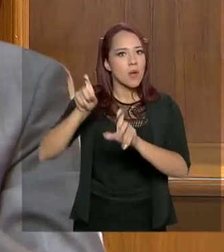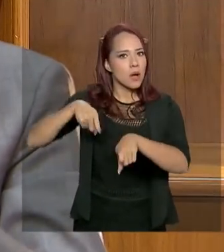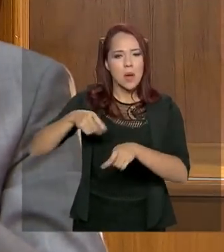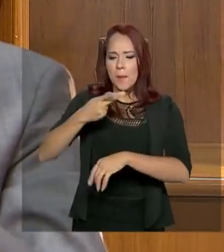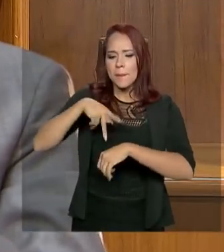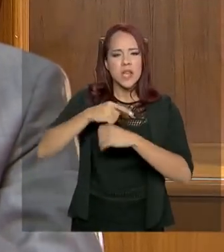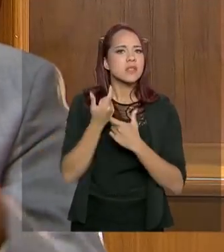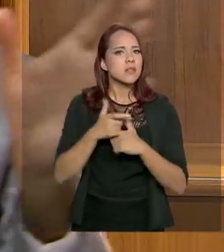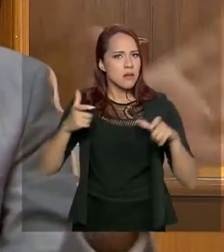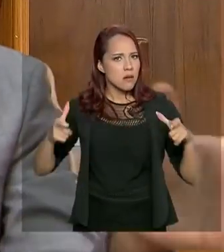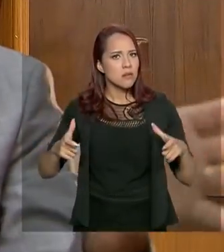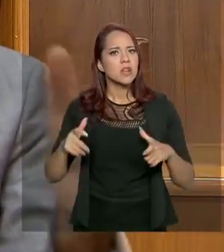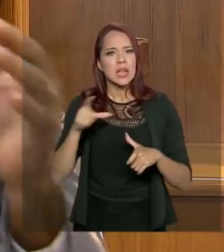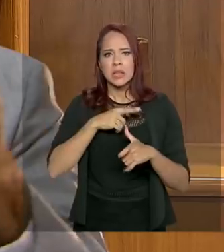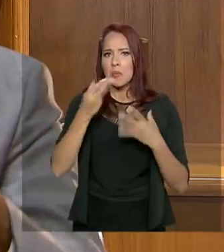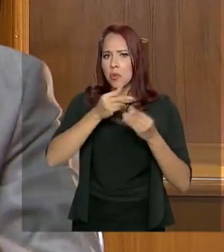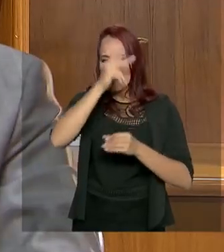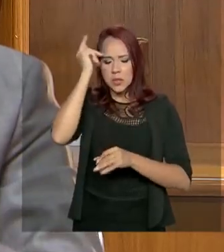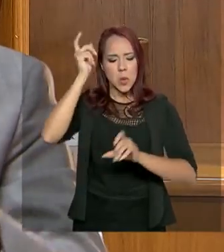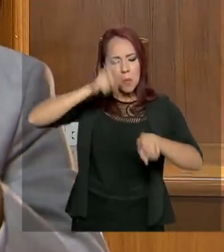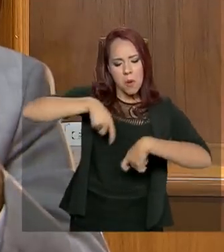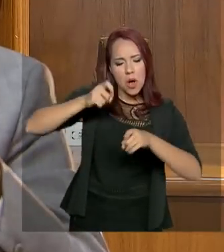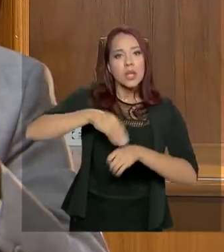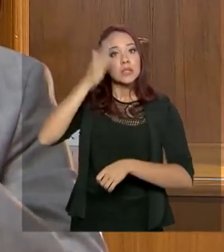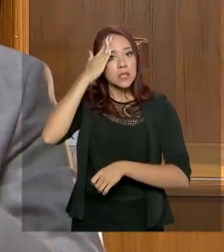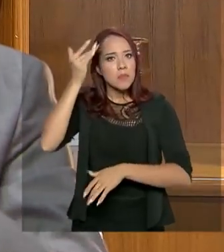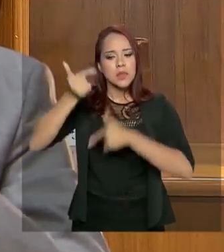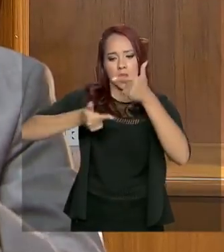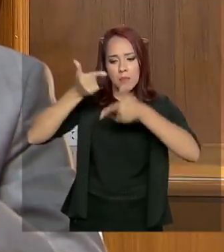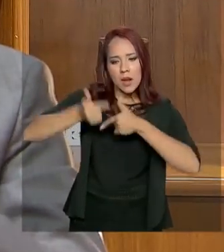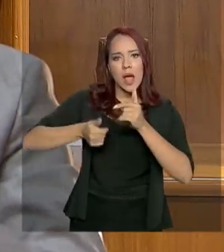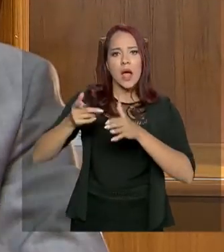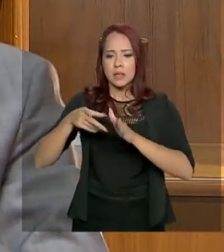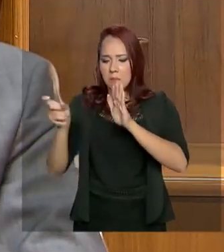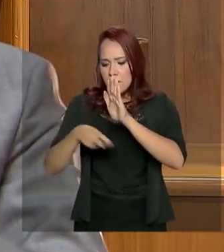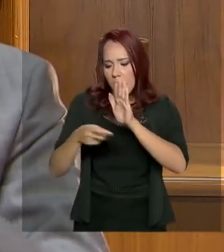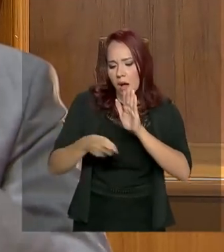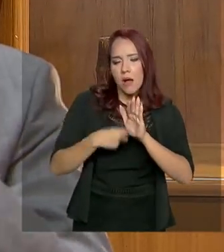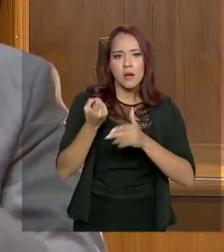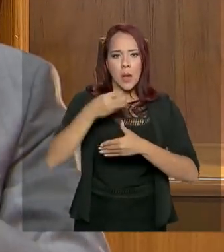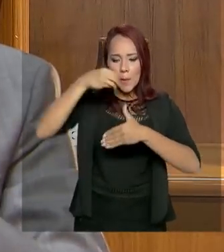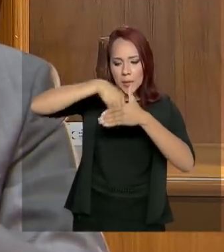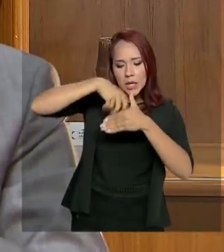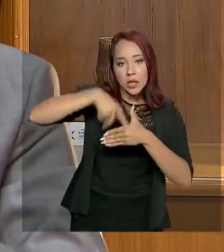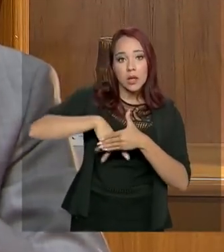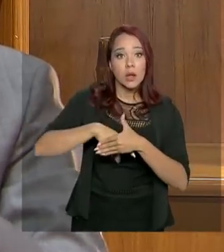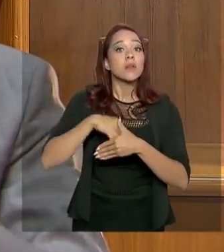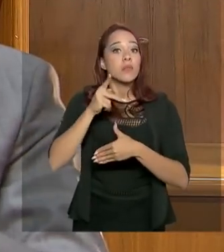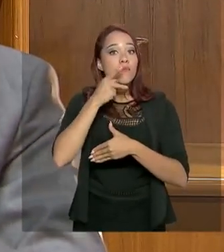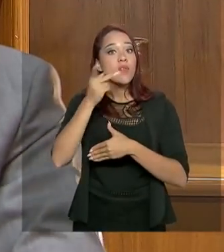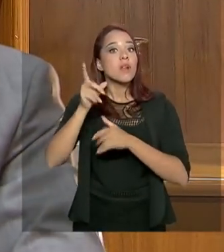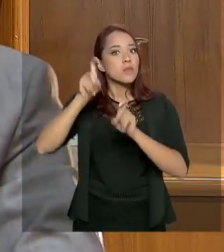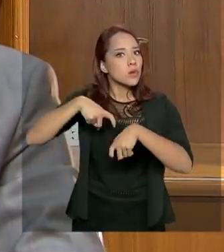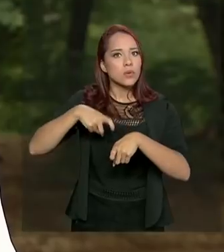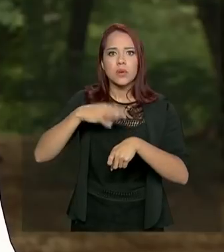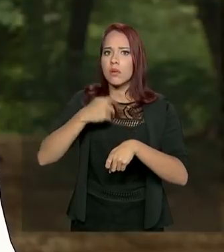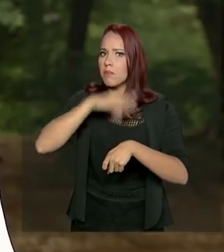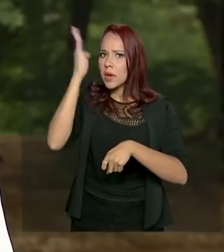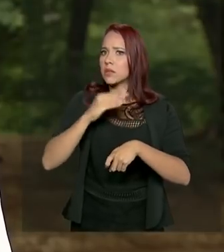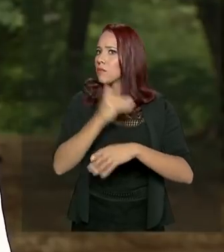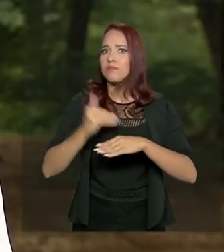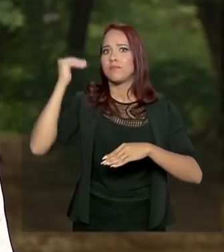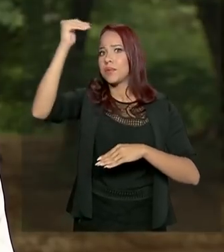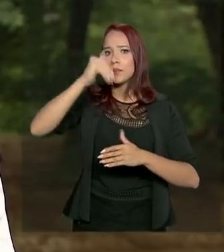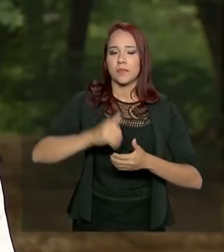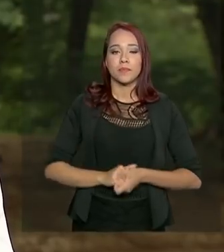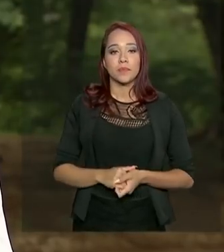grande, um país que tem muita gente no campo, que sabe trabalhar bem com a terra, sabe colher, sabe plantar. Quando se fala de agricultura, o Brasil é reconhecidamente uma superpotência. Aos olhos